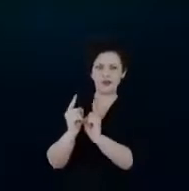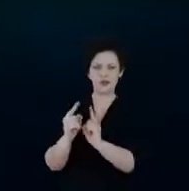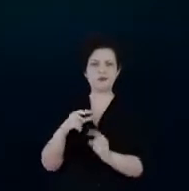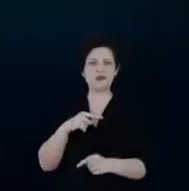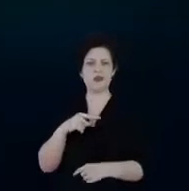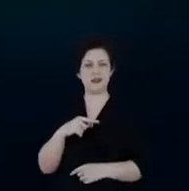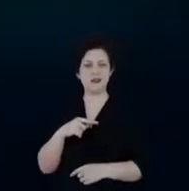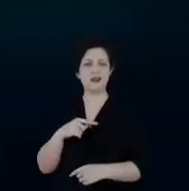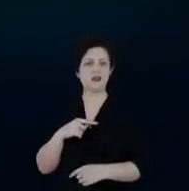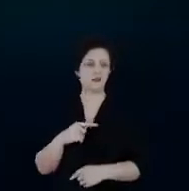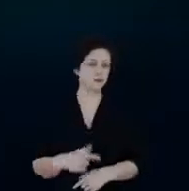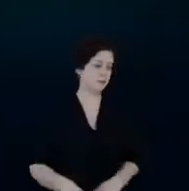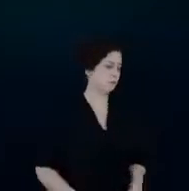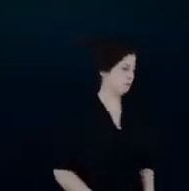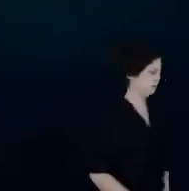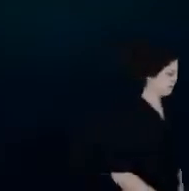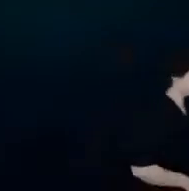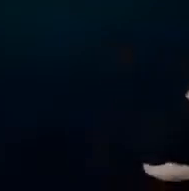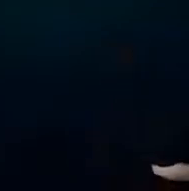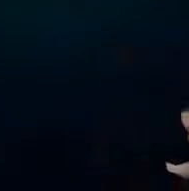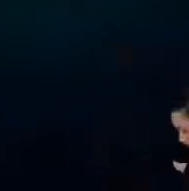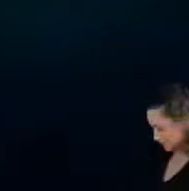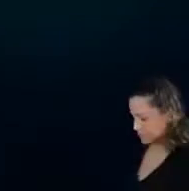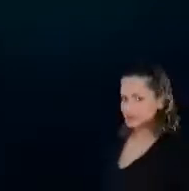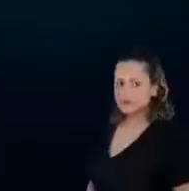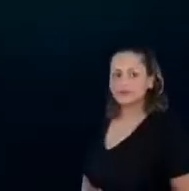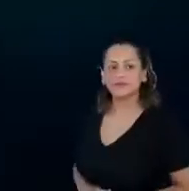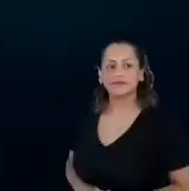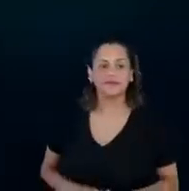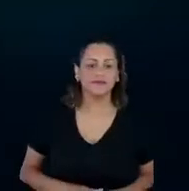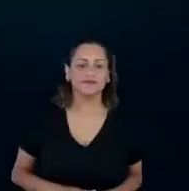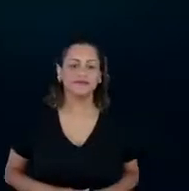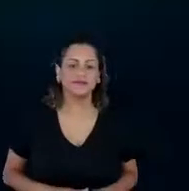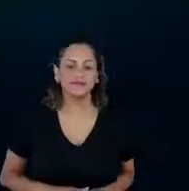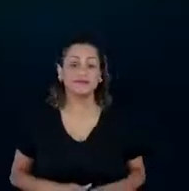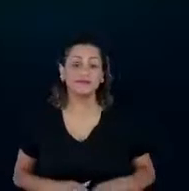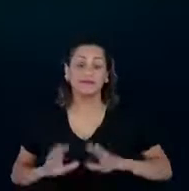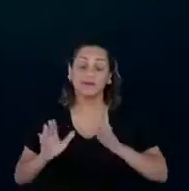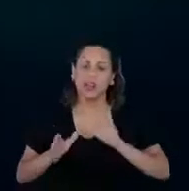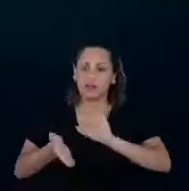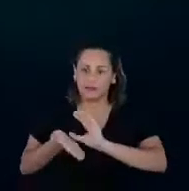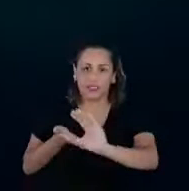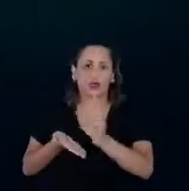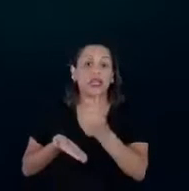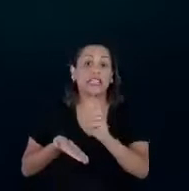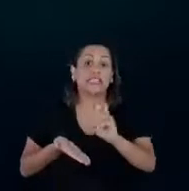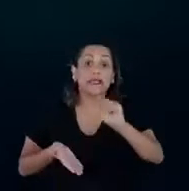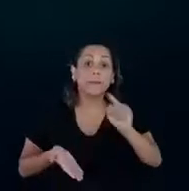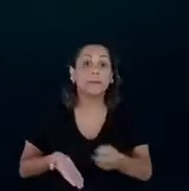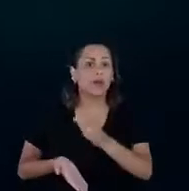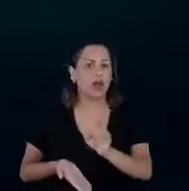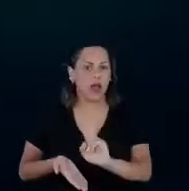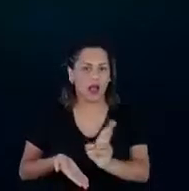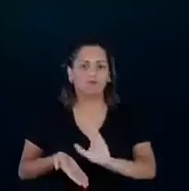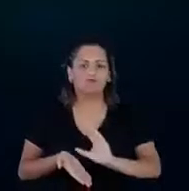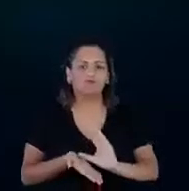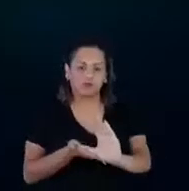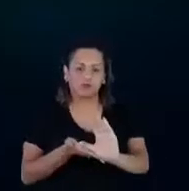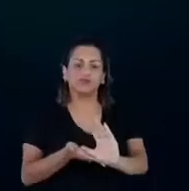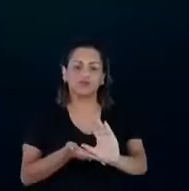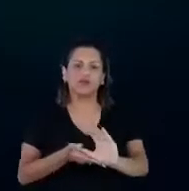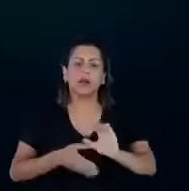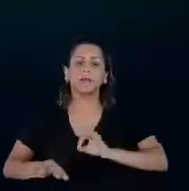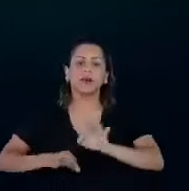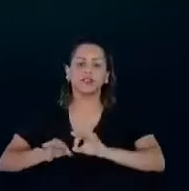investiu 15 milhões de reais em projetos de aceleração. Então, gente seleciona por meio de chamadas